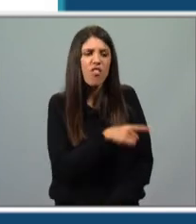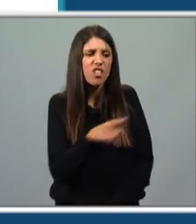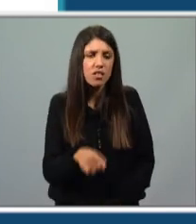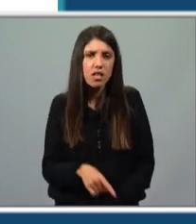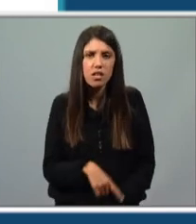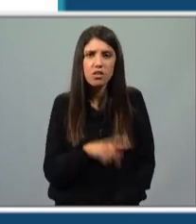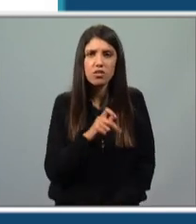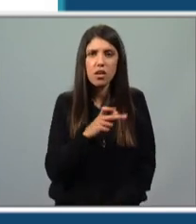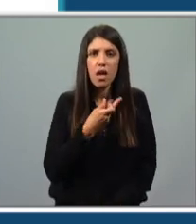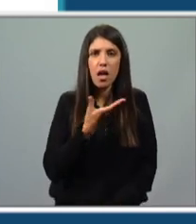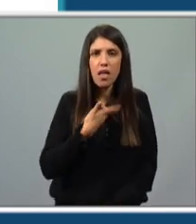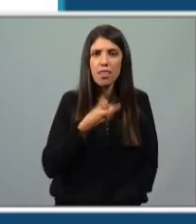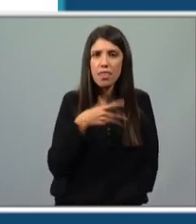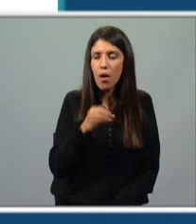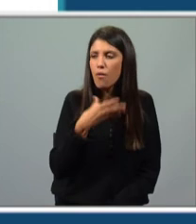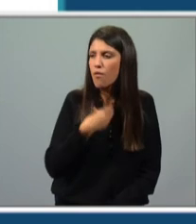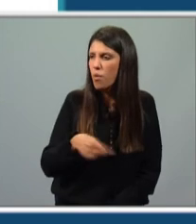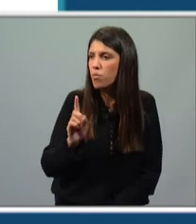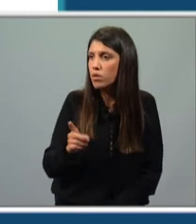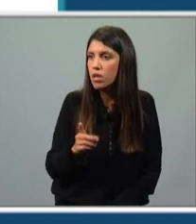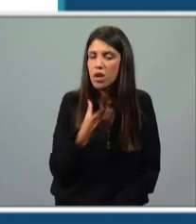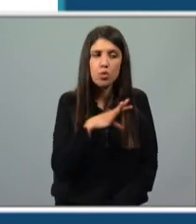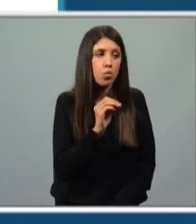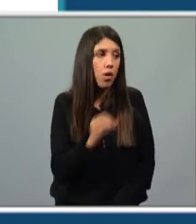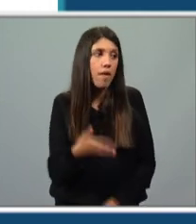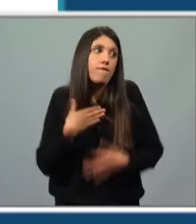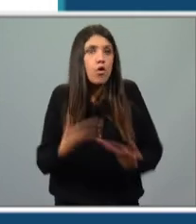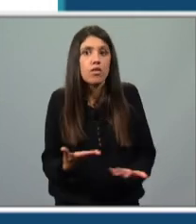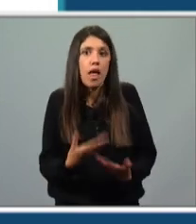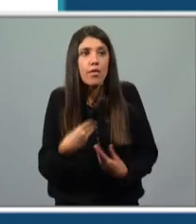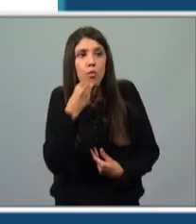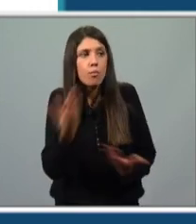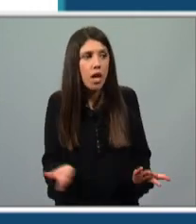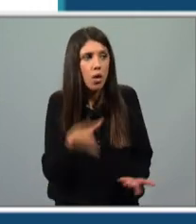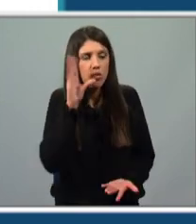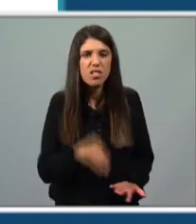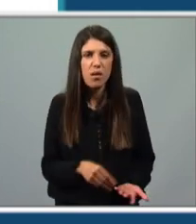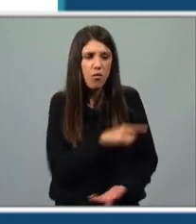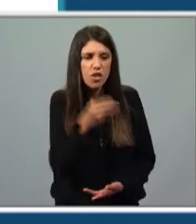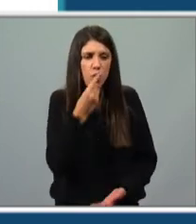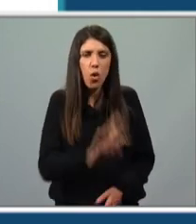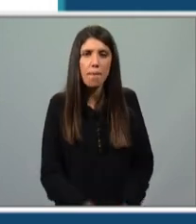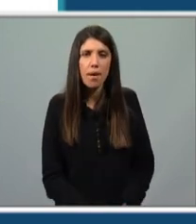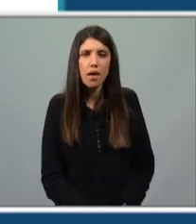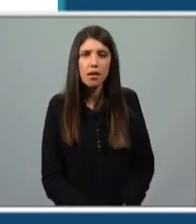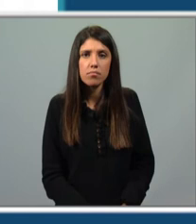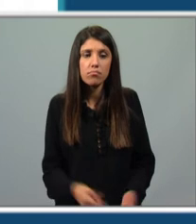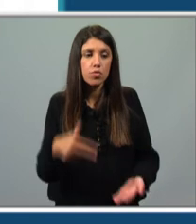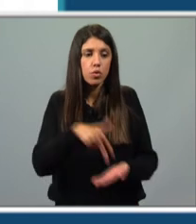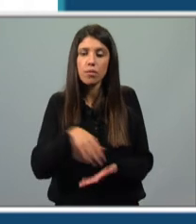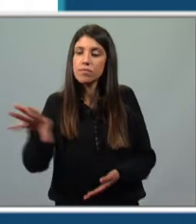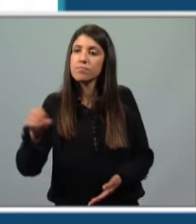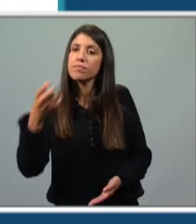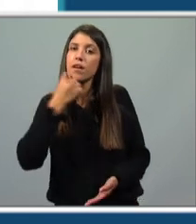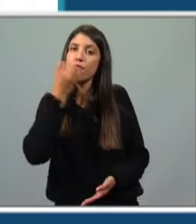Adão, o que é fome? João, é vontade de comer? Não sabes o que é. Vocês não comem. Levanta-se e colhe